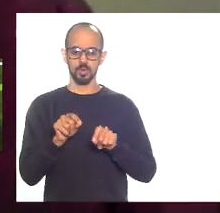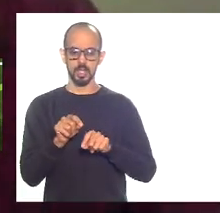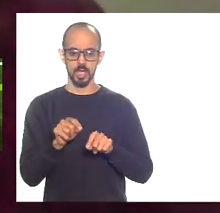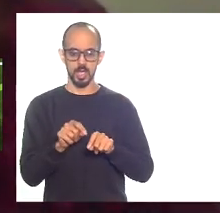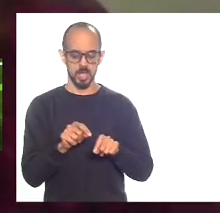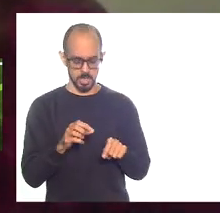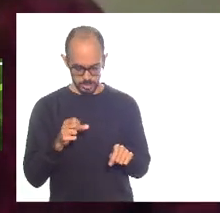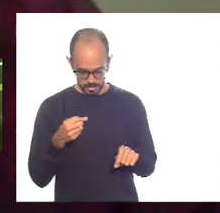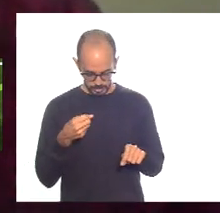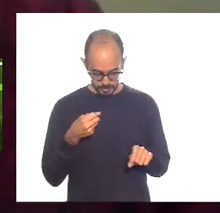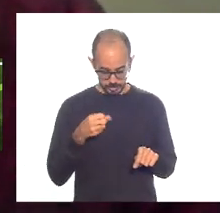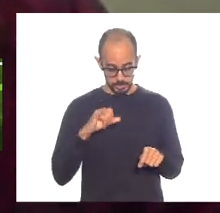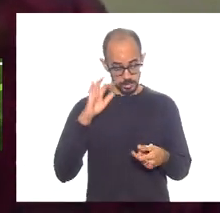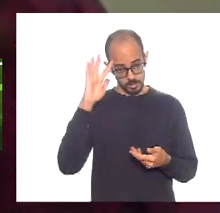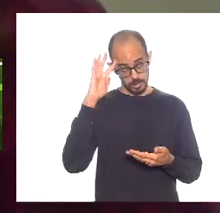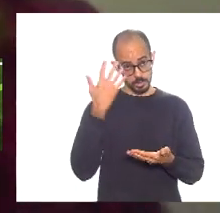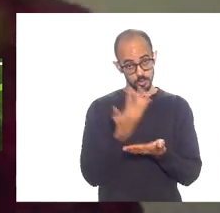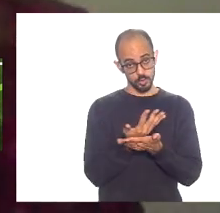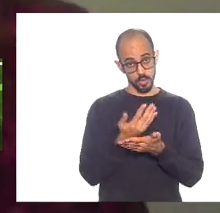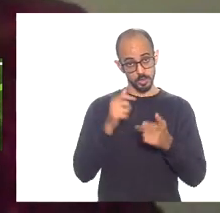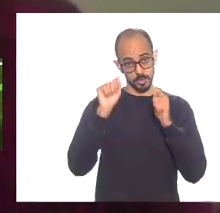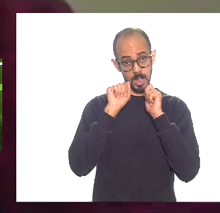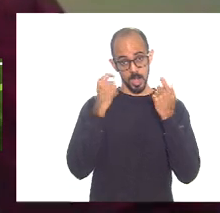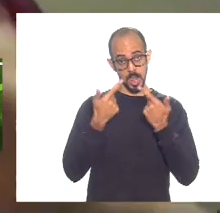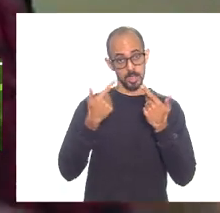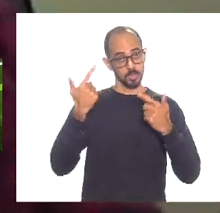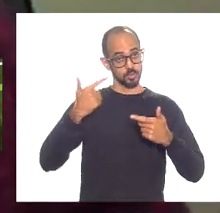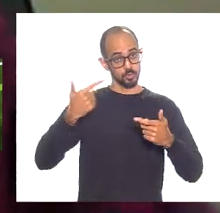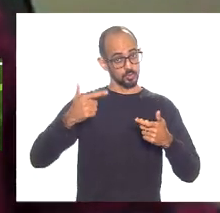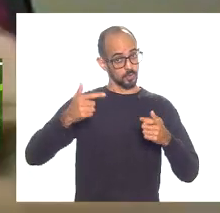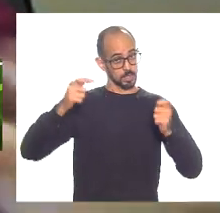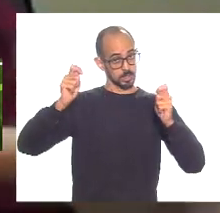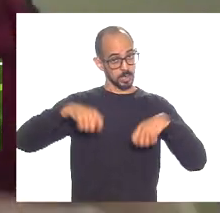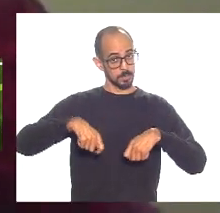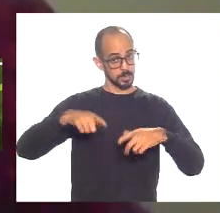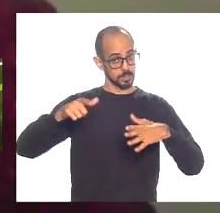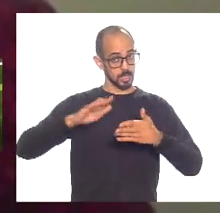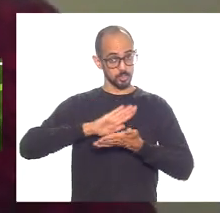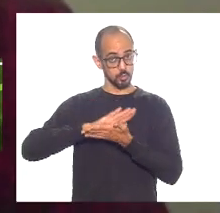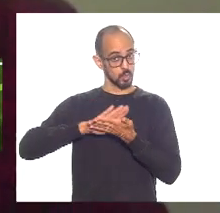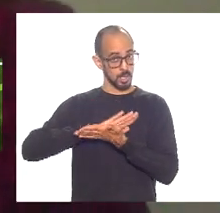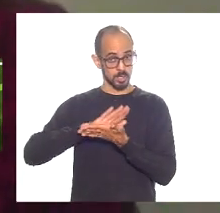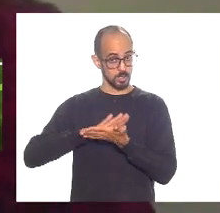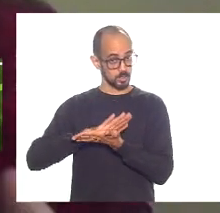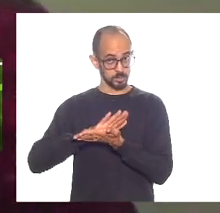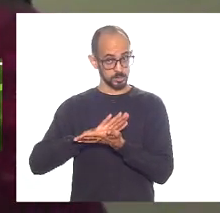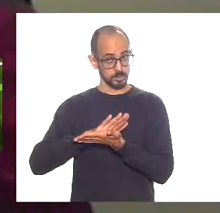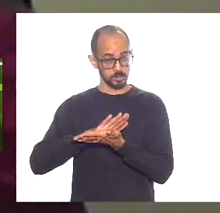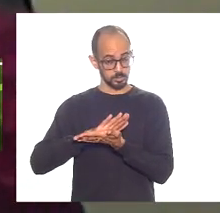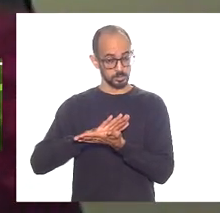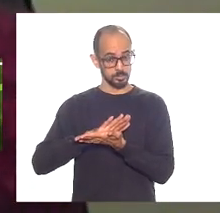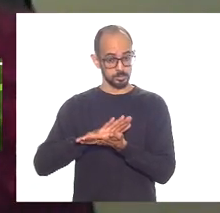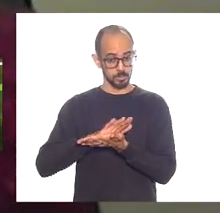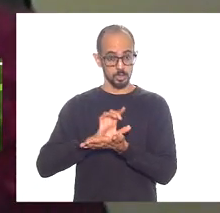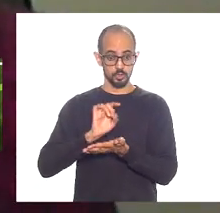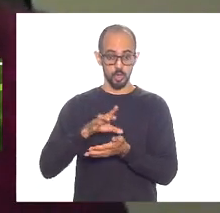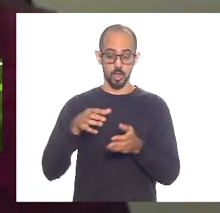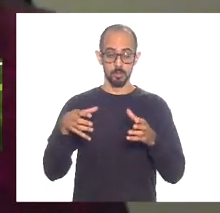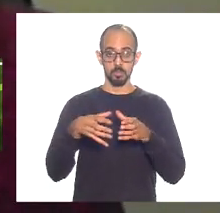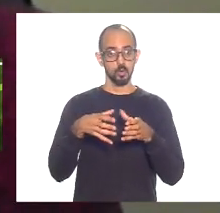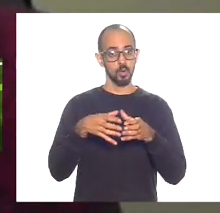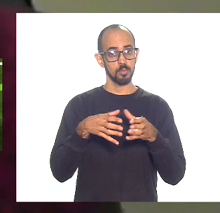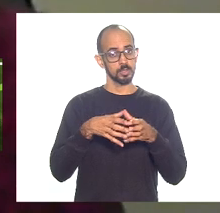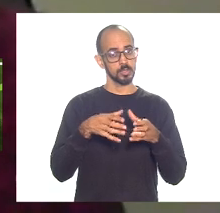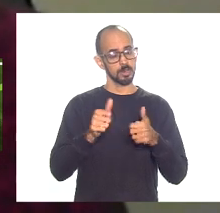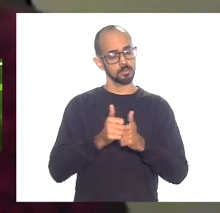decisões desse parlamento não tivessem poder nenhum e apenas o triunvirato lá do comitê que fazia o acompanhamento do